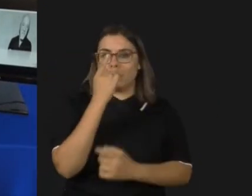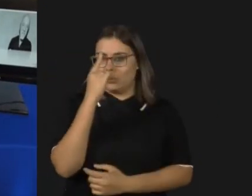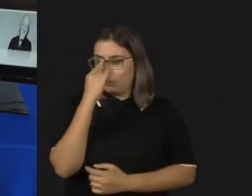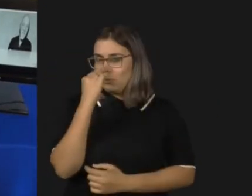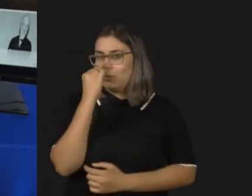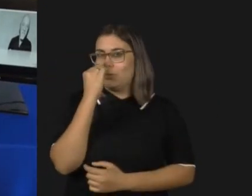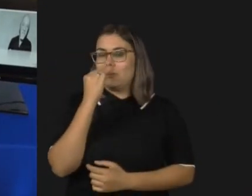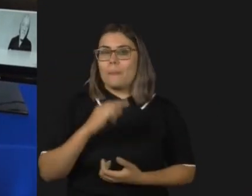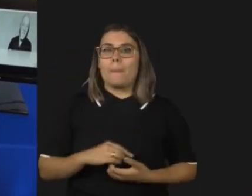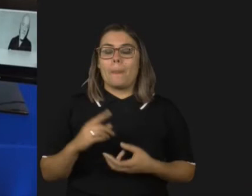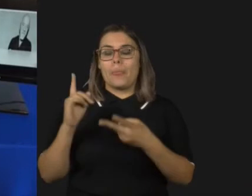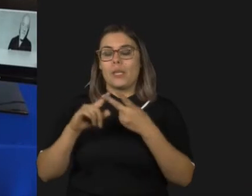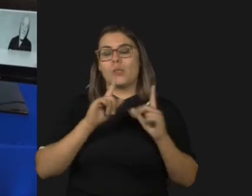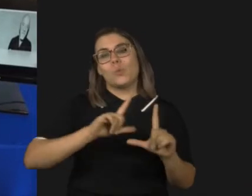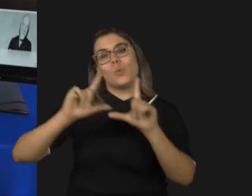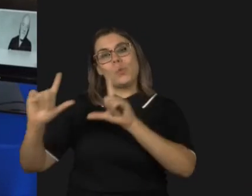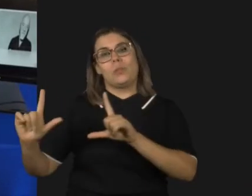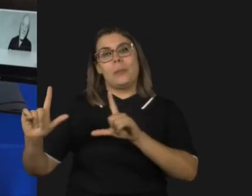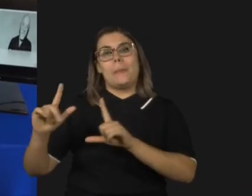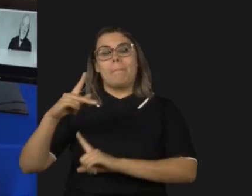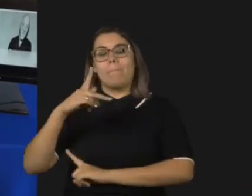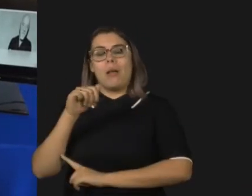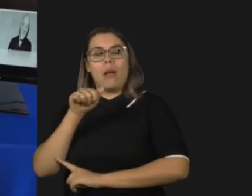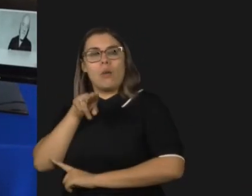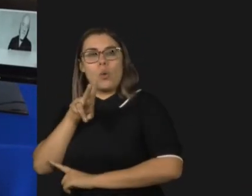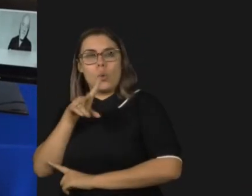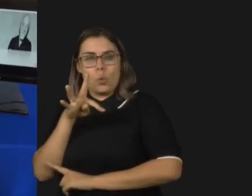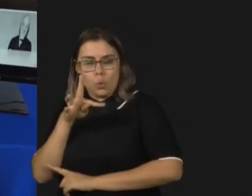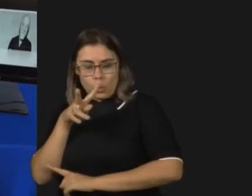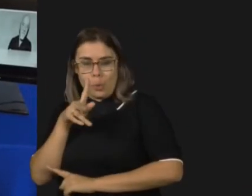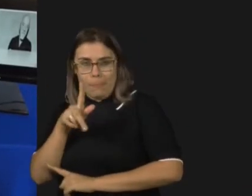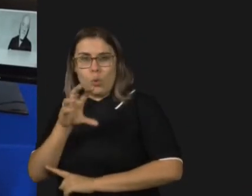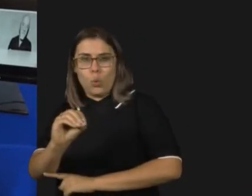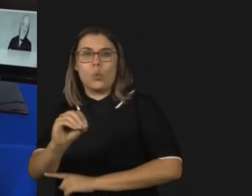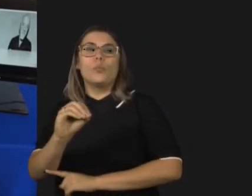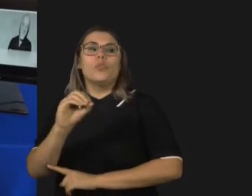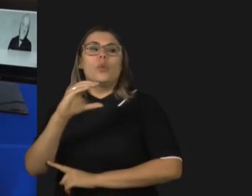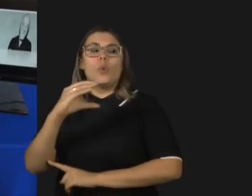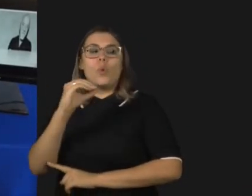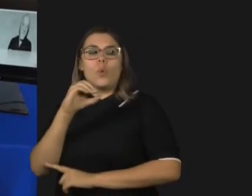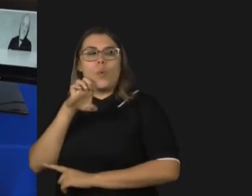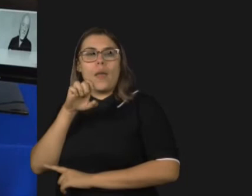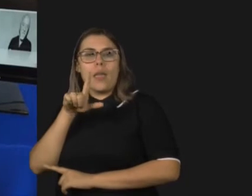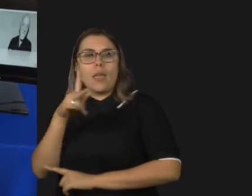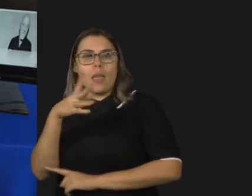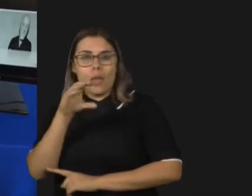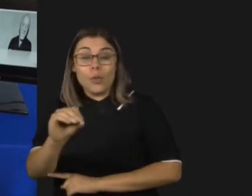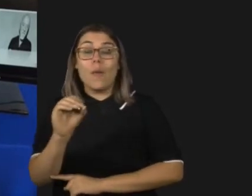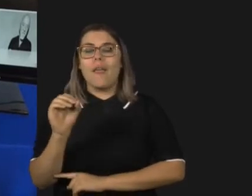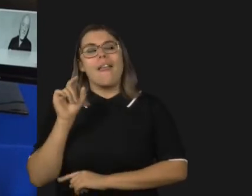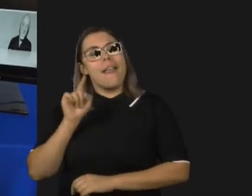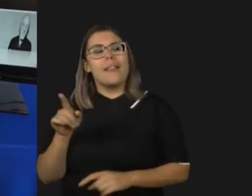médio a segunda Paulo Coelho com terno preto careca e com barba